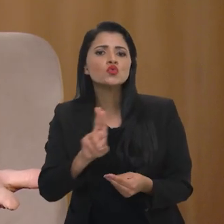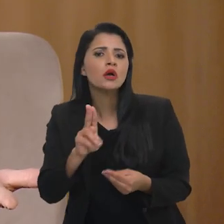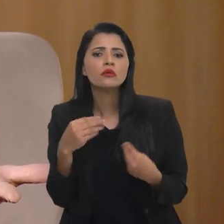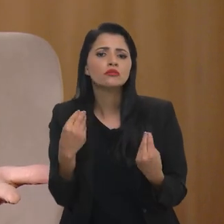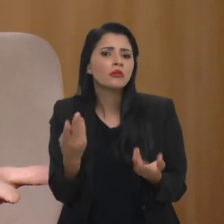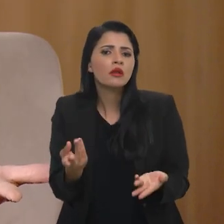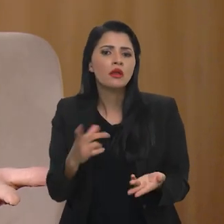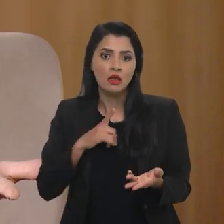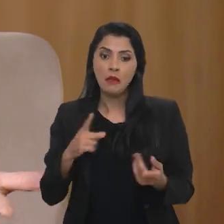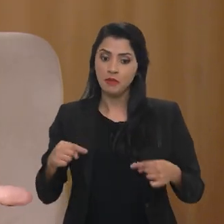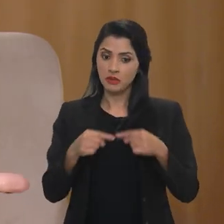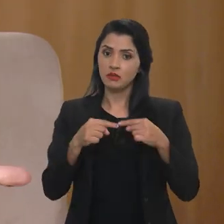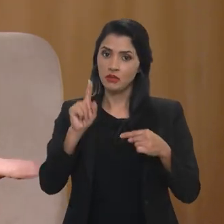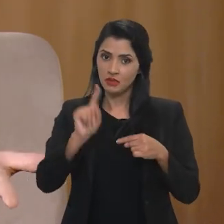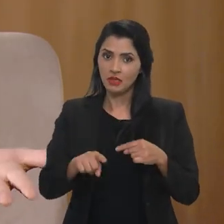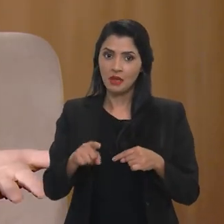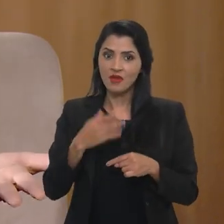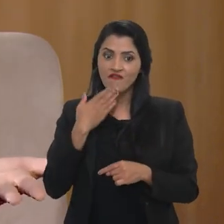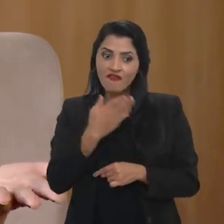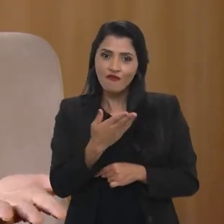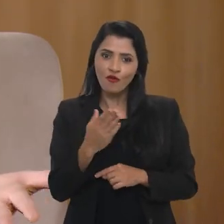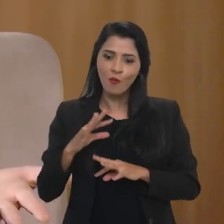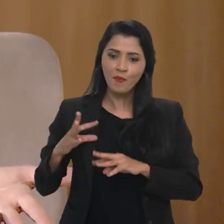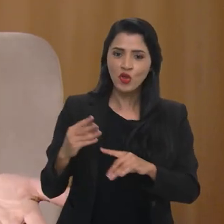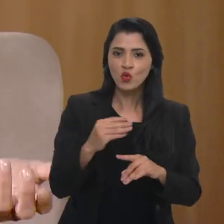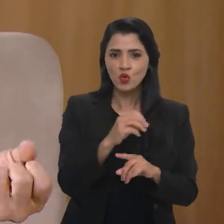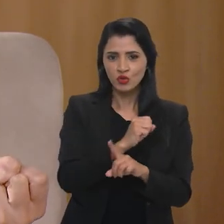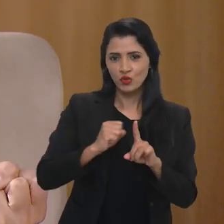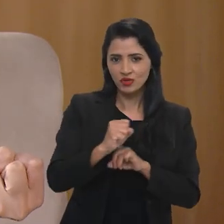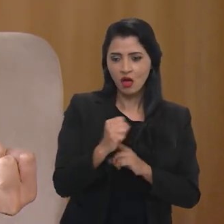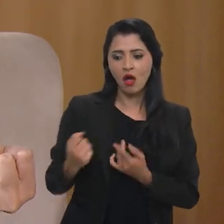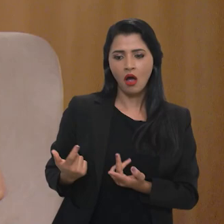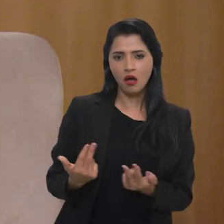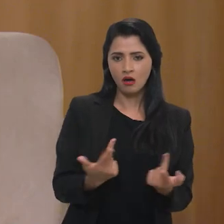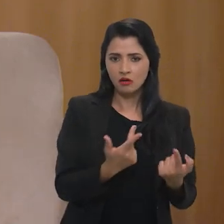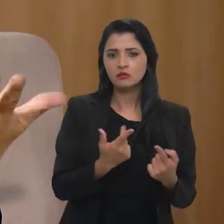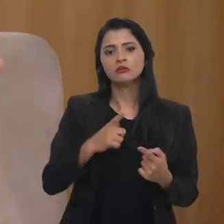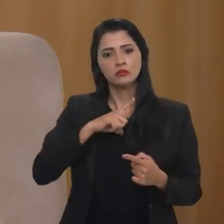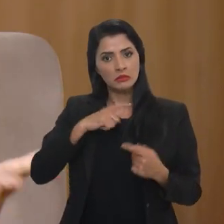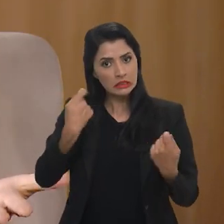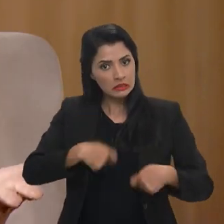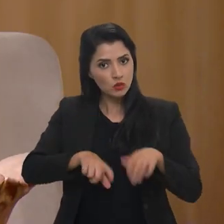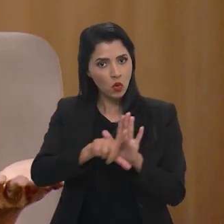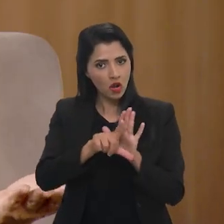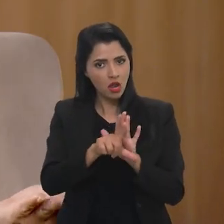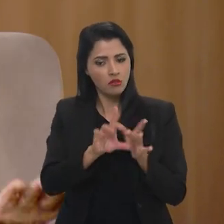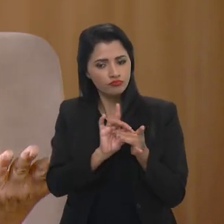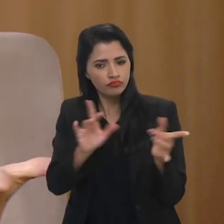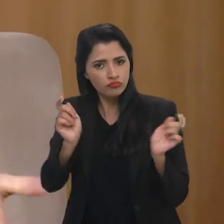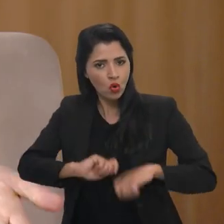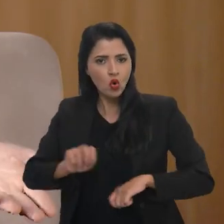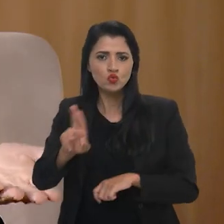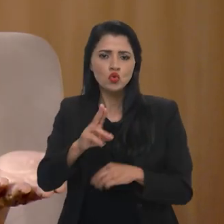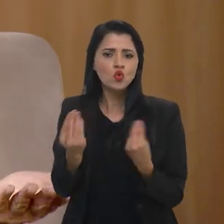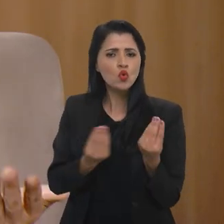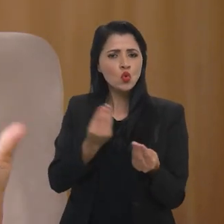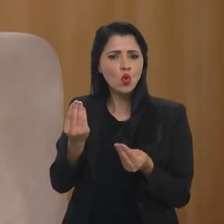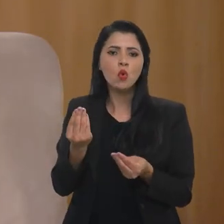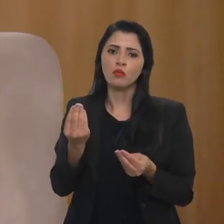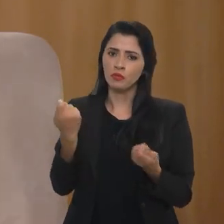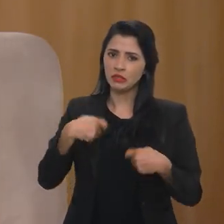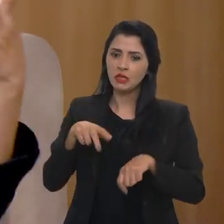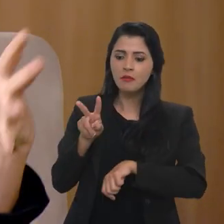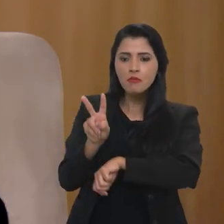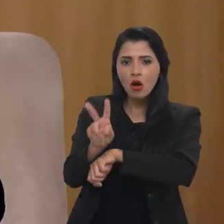a finalidade que ele vai ser usada. Ele tem que trazer um benefício comum para toda a sociedade. Ele tem que ter uma lei que autorize você usar, de que forma você